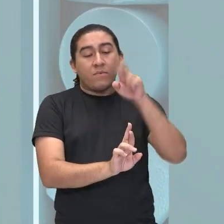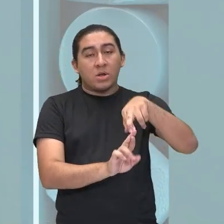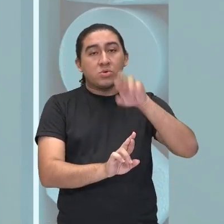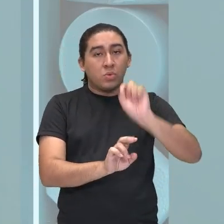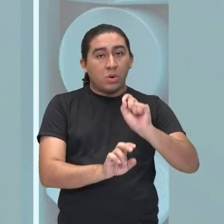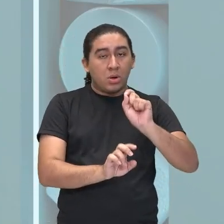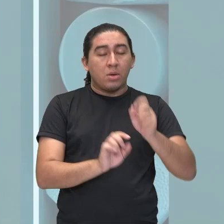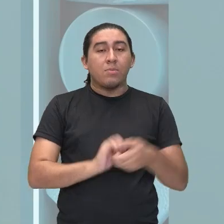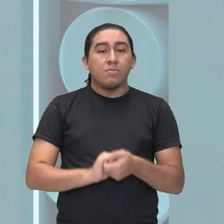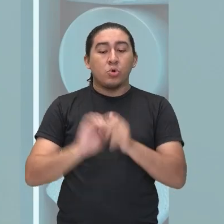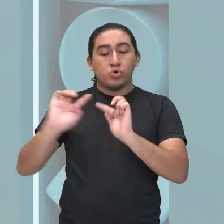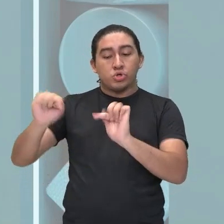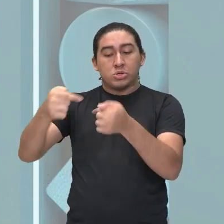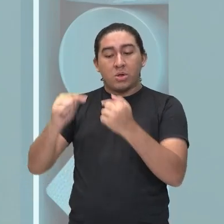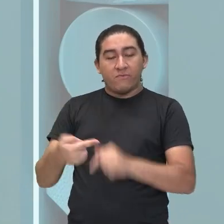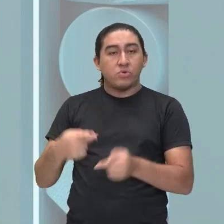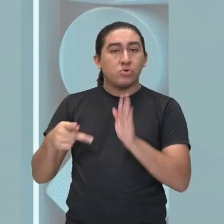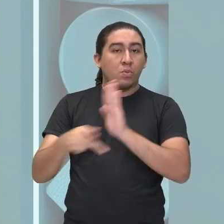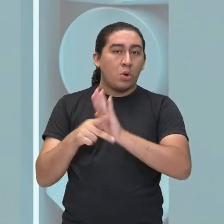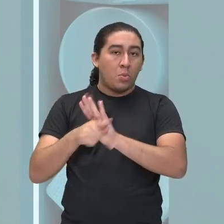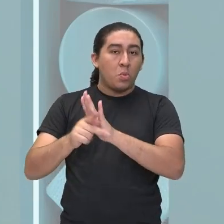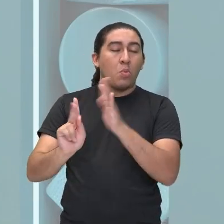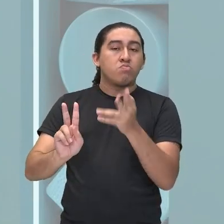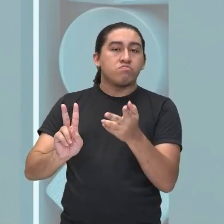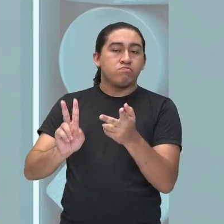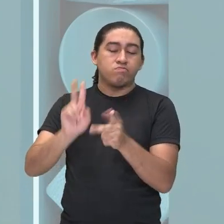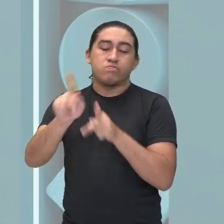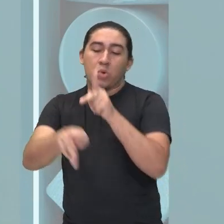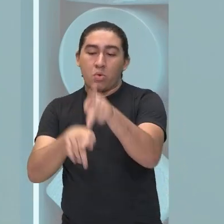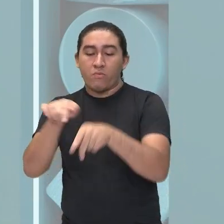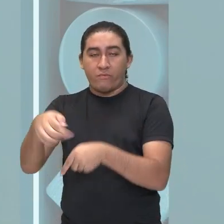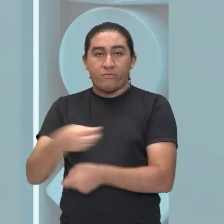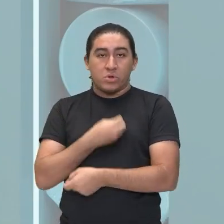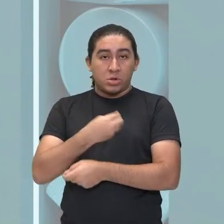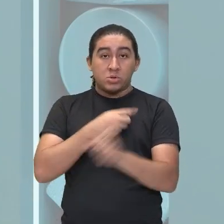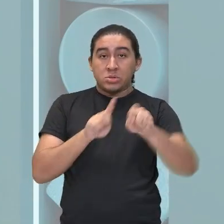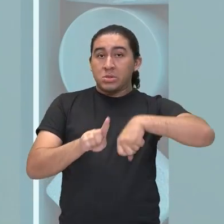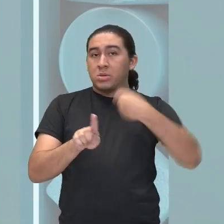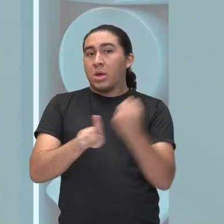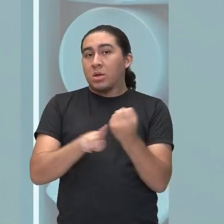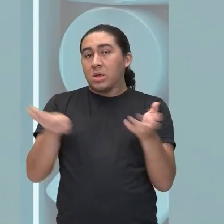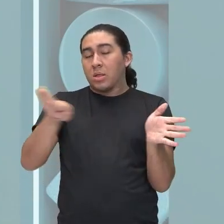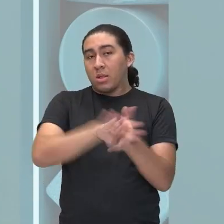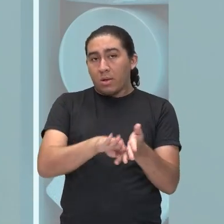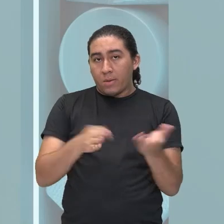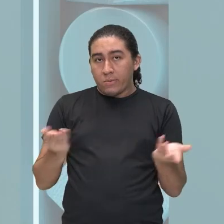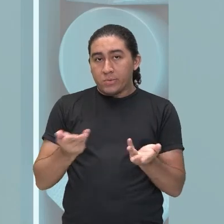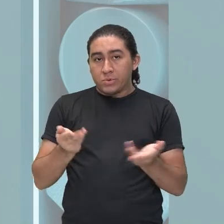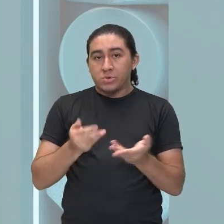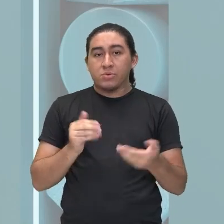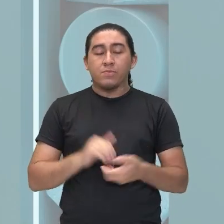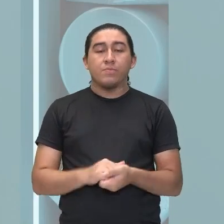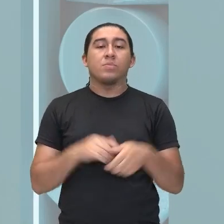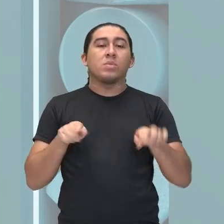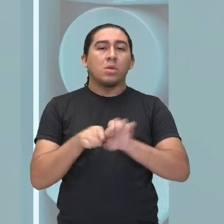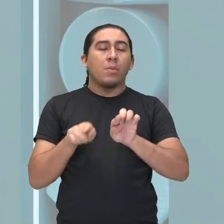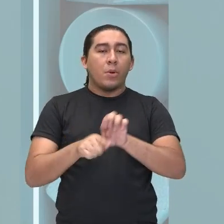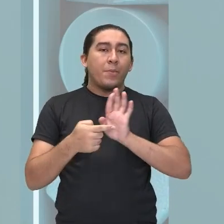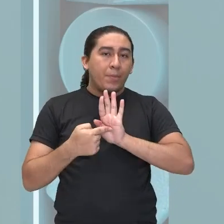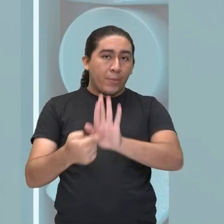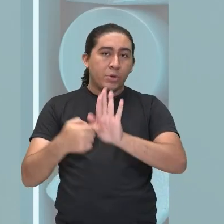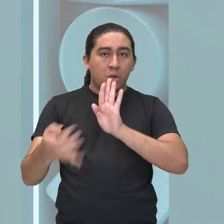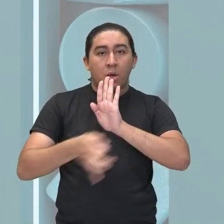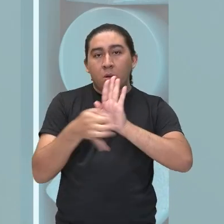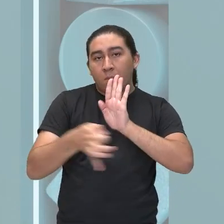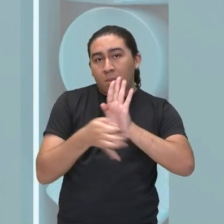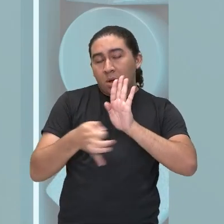desafios que esses povos vivem na sociedade atualmente, certo? E também traz argumentos para